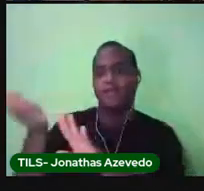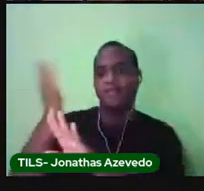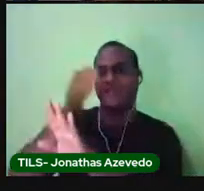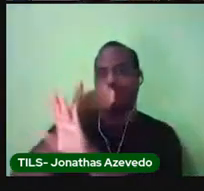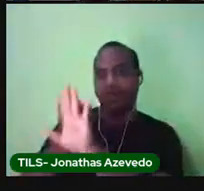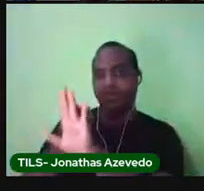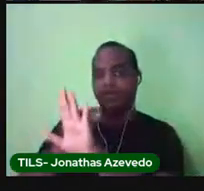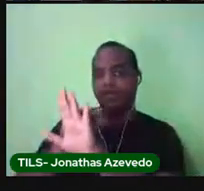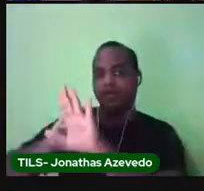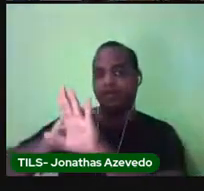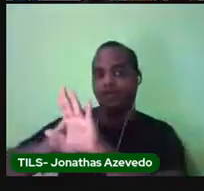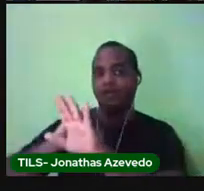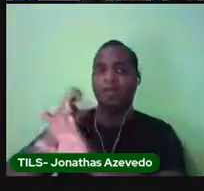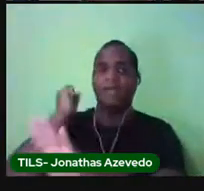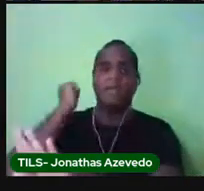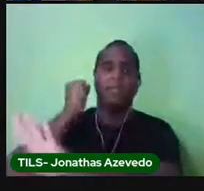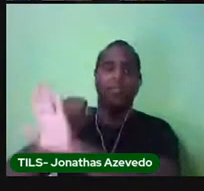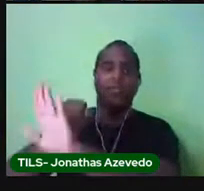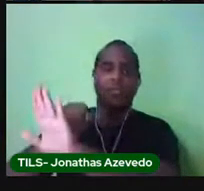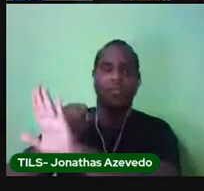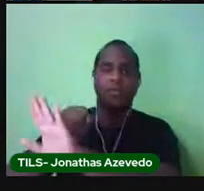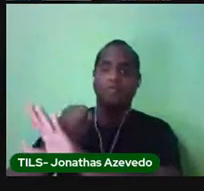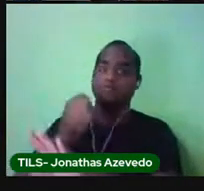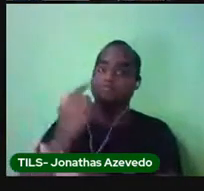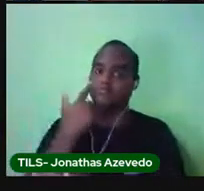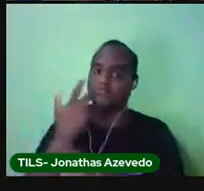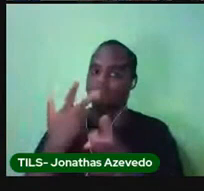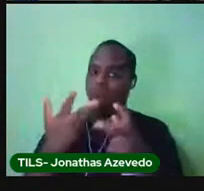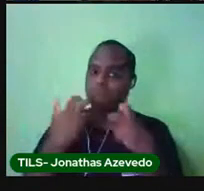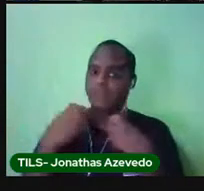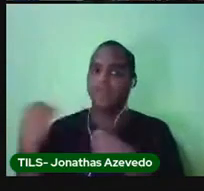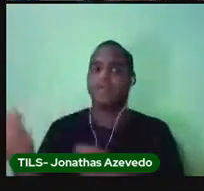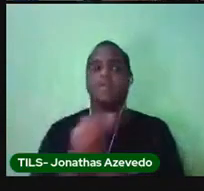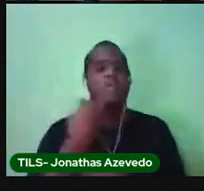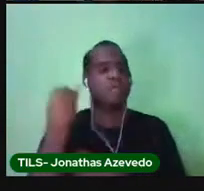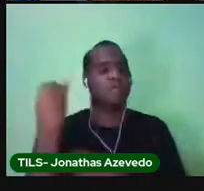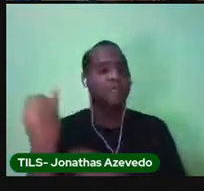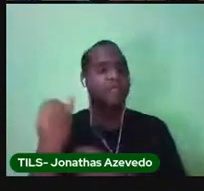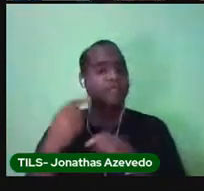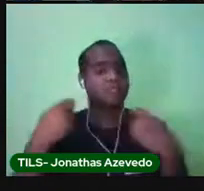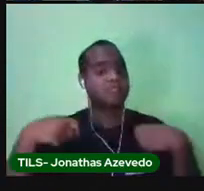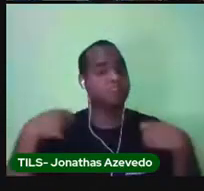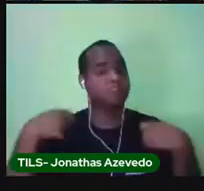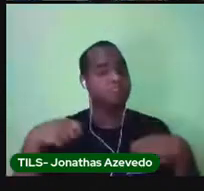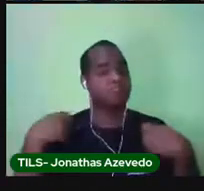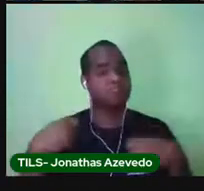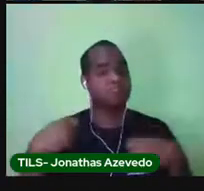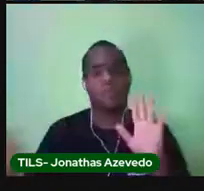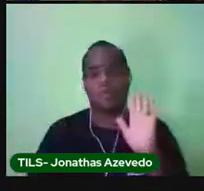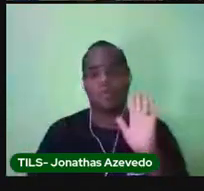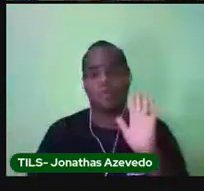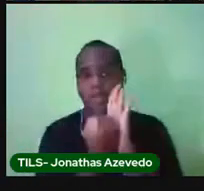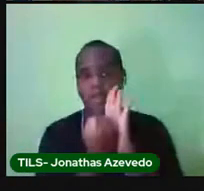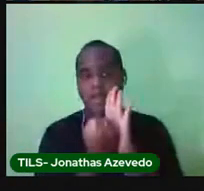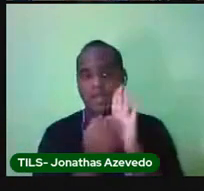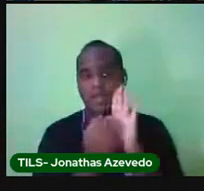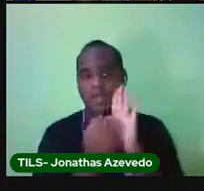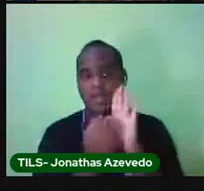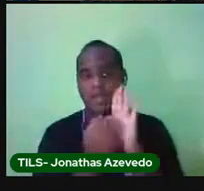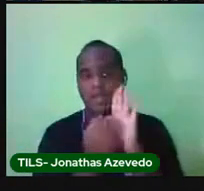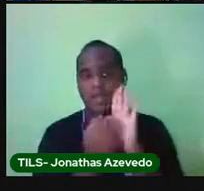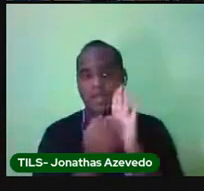Preste atenção, como é importante. Tem que ter o carimbo com a data, tendo o dia da vacina e a